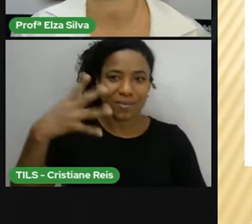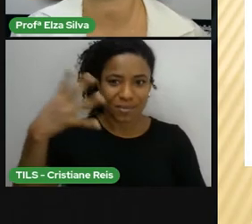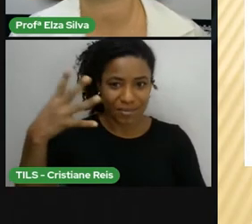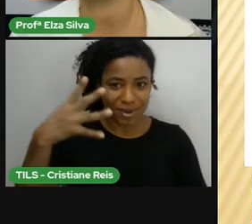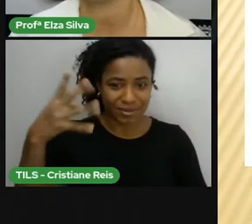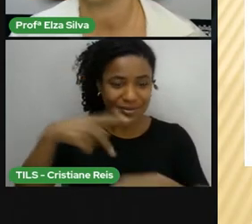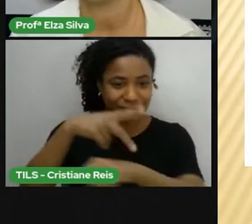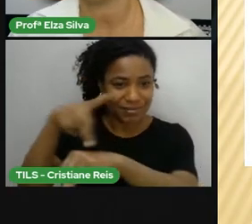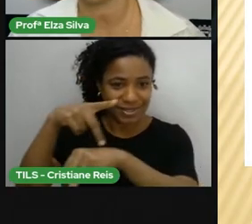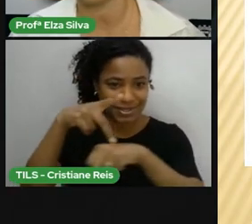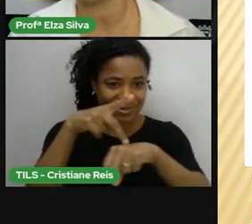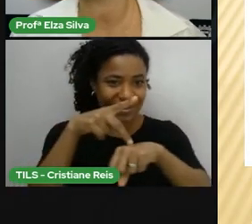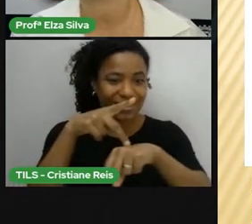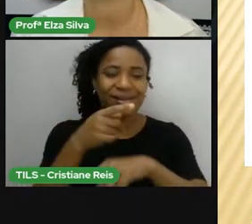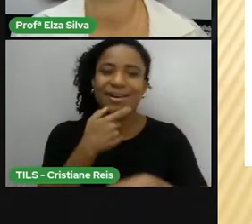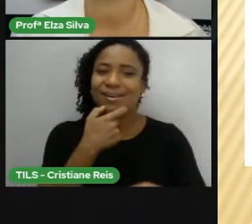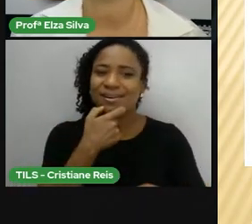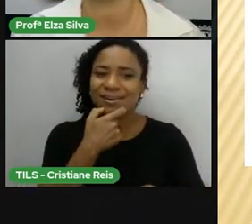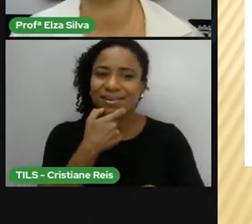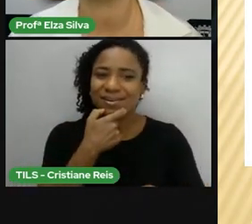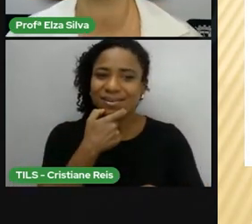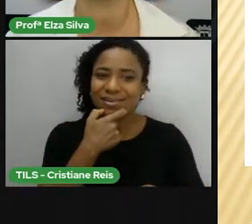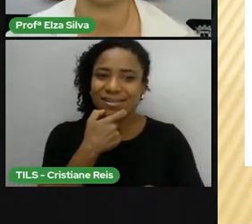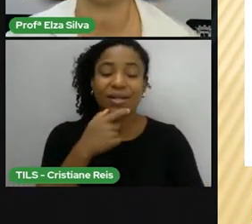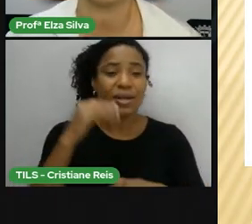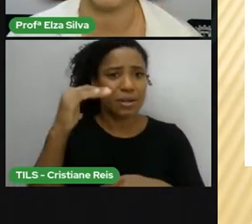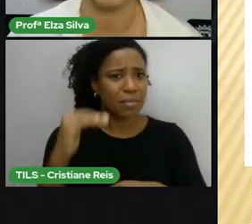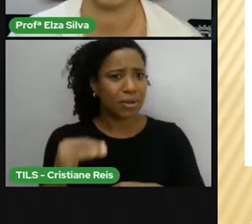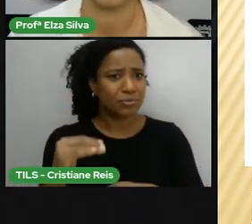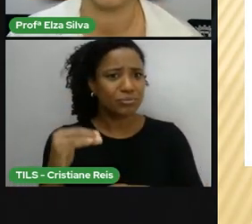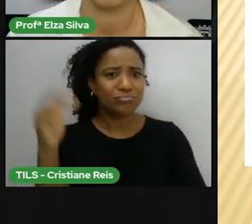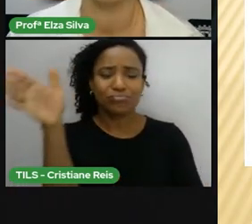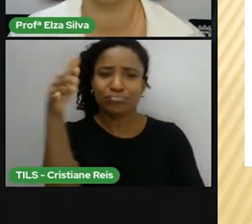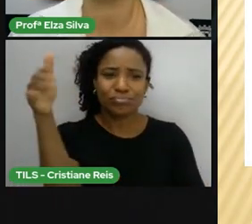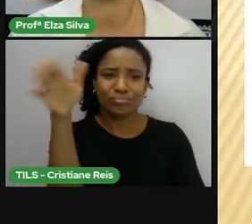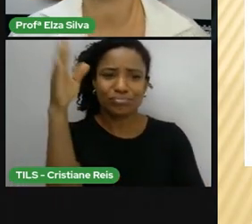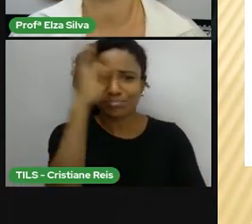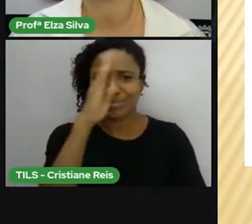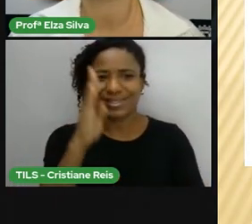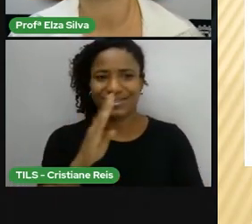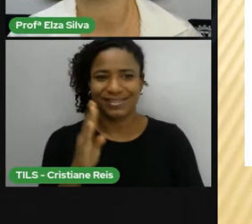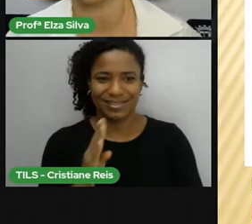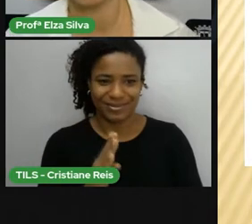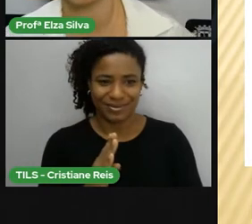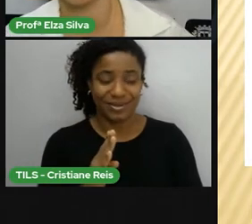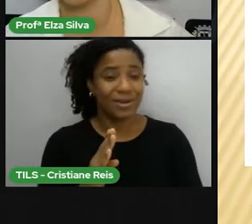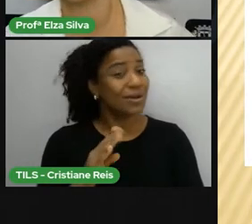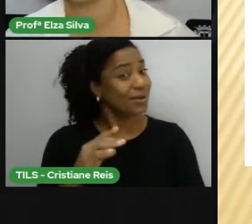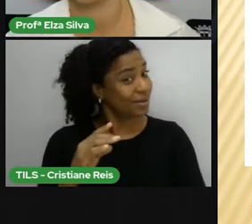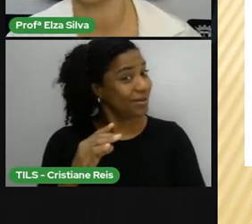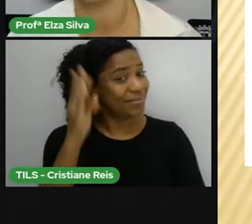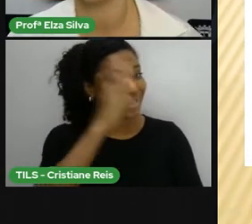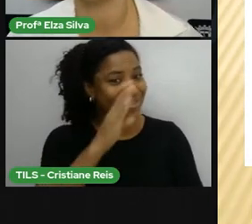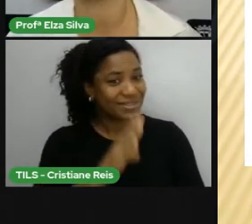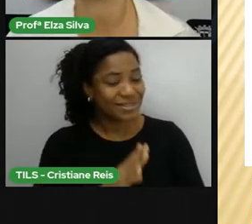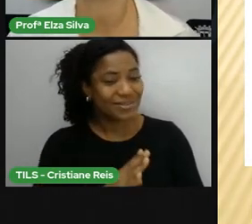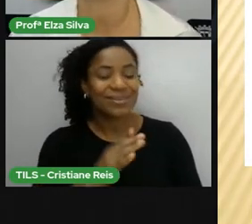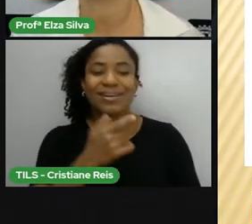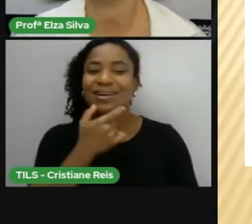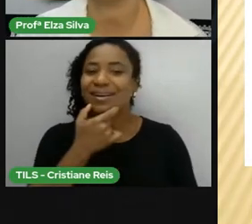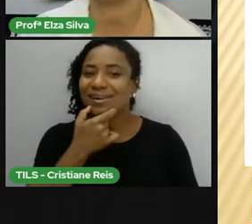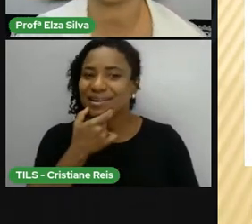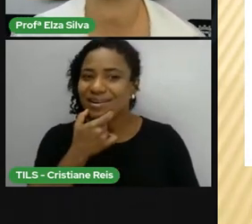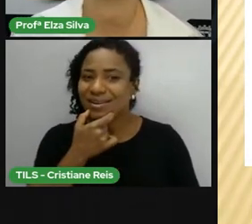Que falam inglês E abaixo A bandeira De nosso país Nós não falamos Inglês Como primeira língua Nós